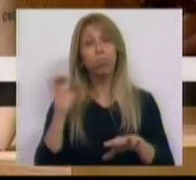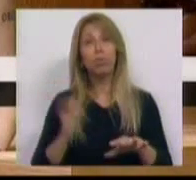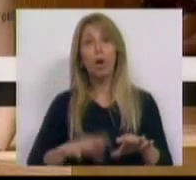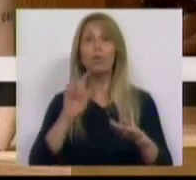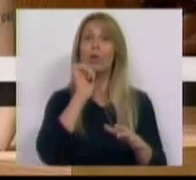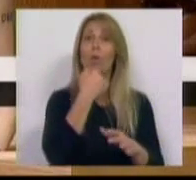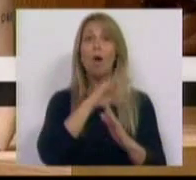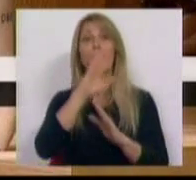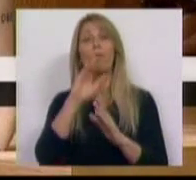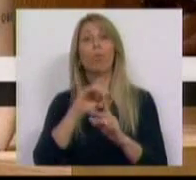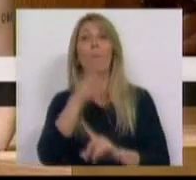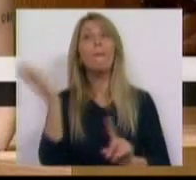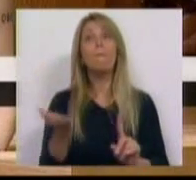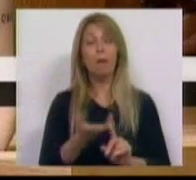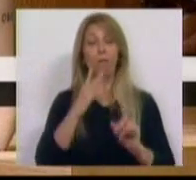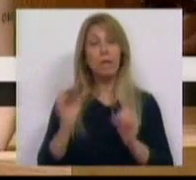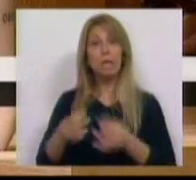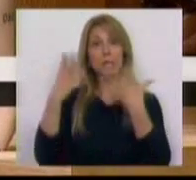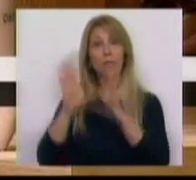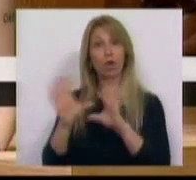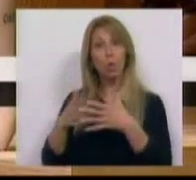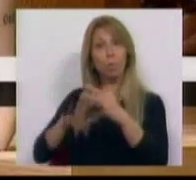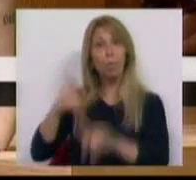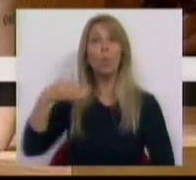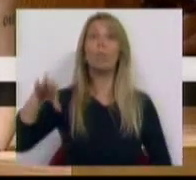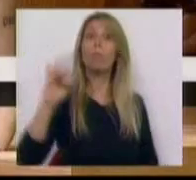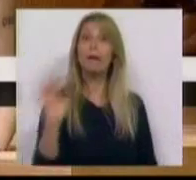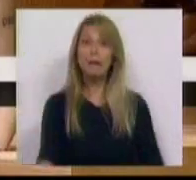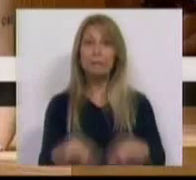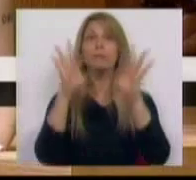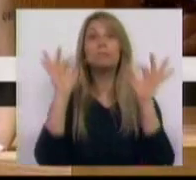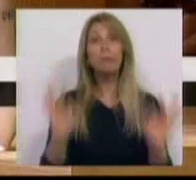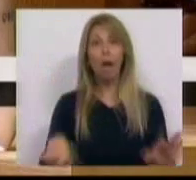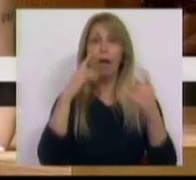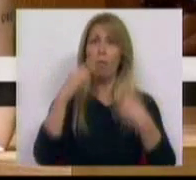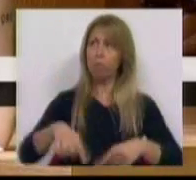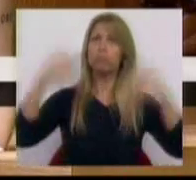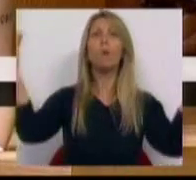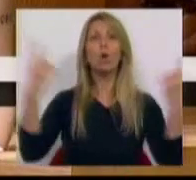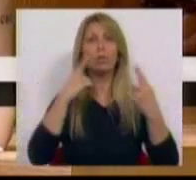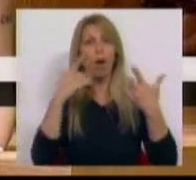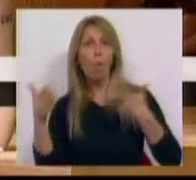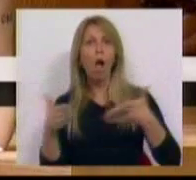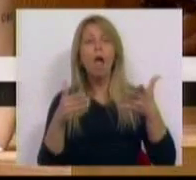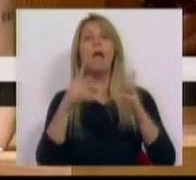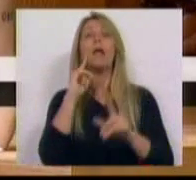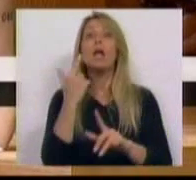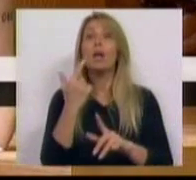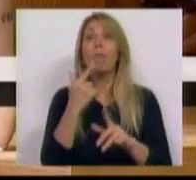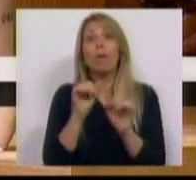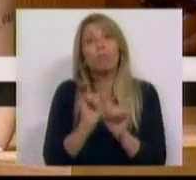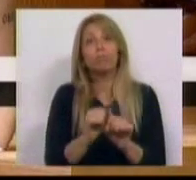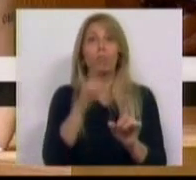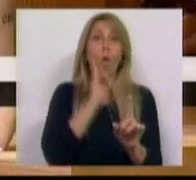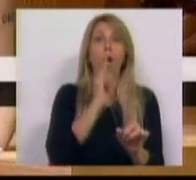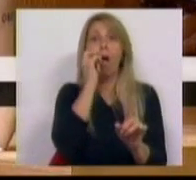por iniciativa do Grupo Parlamentar do Partido Socialista, a par da expressão orientação sexual, a expressão identidade de género, foi